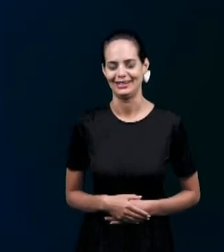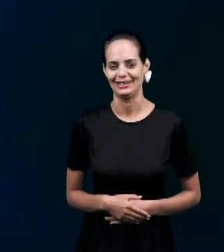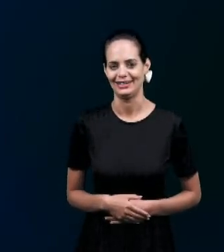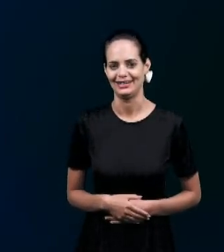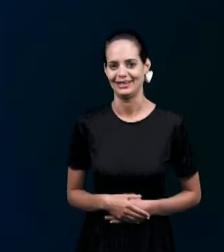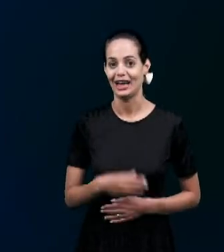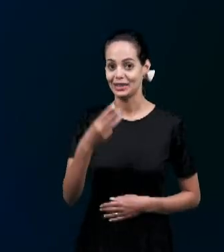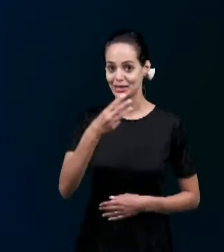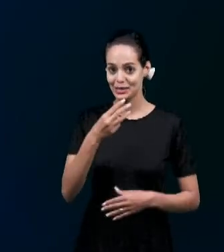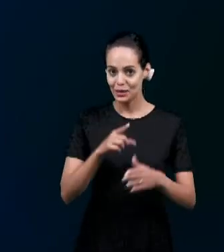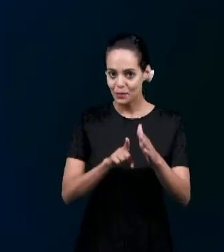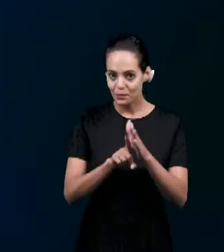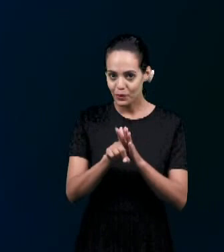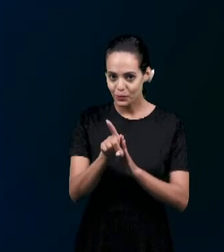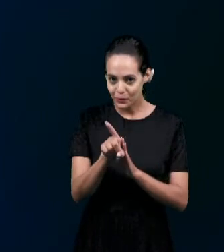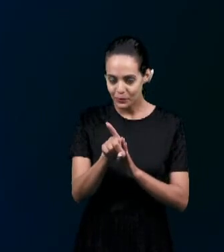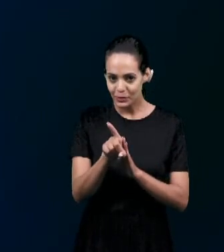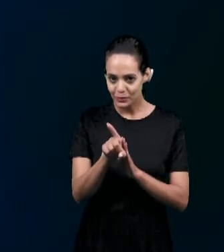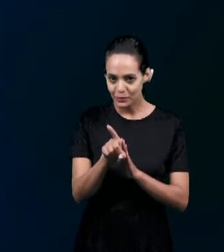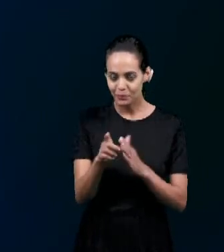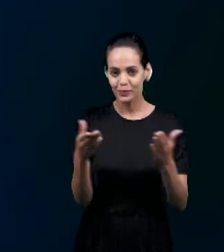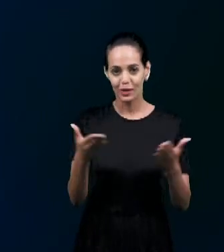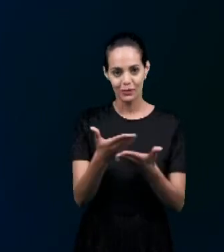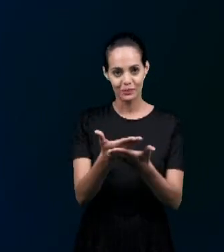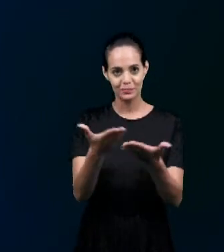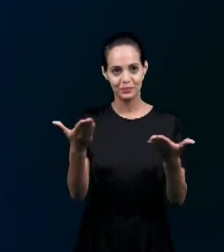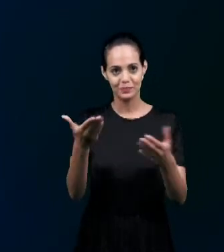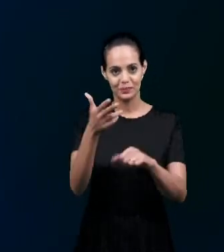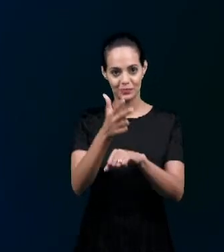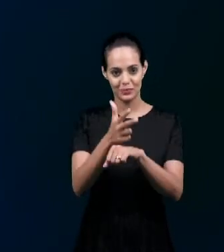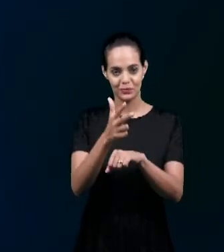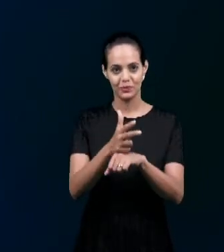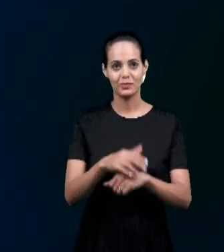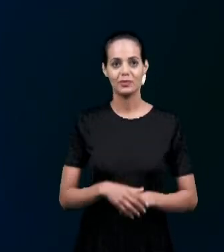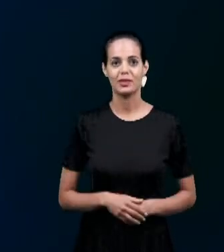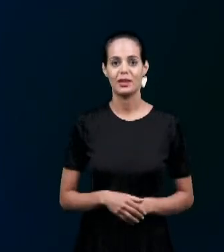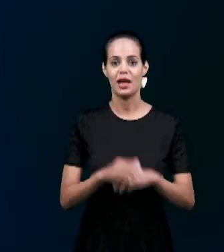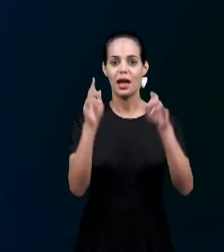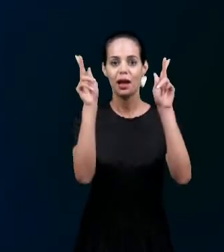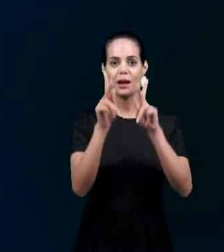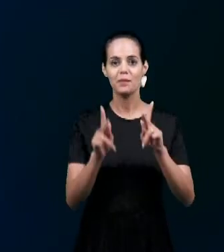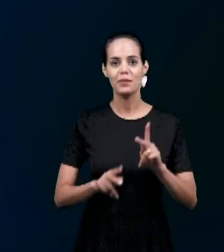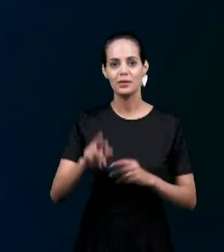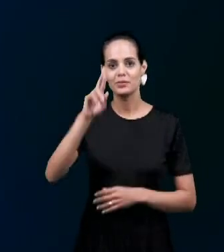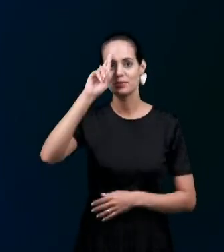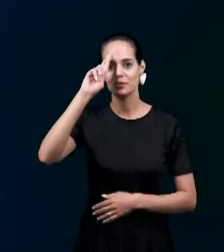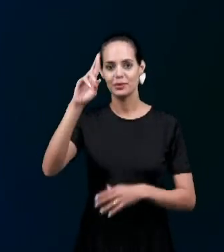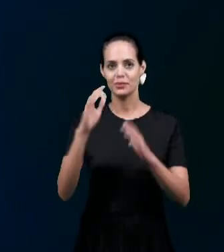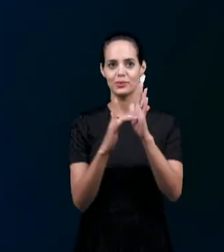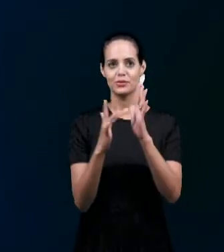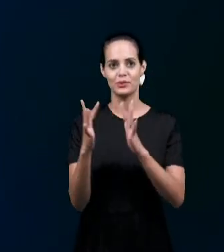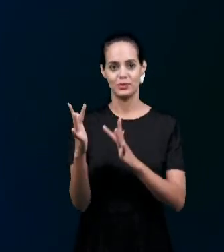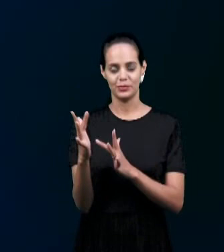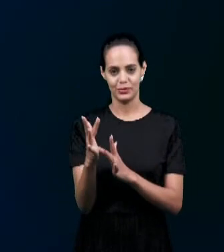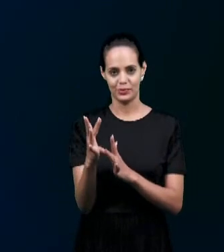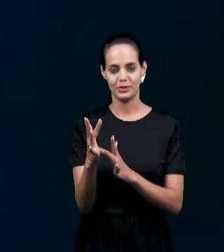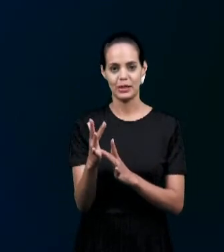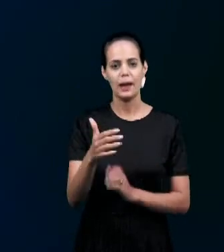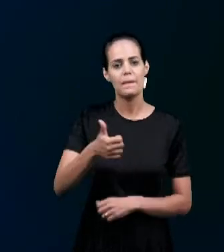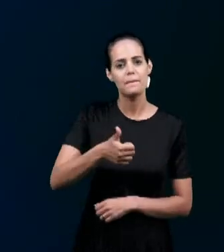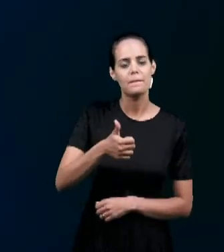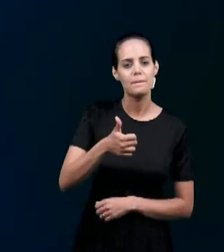Irmãos A palavra está com vocês A paz do Senhor Jesus Irmãos Primeiramente Respondendo A pergunta